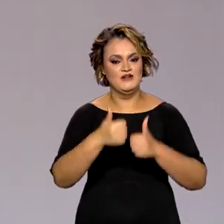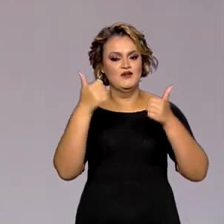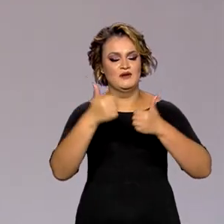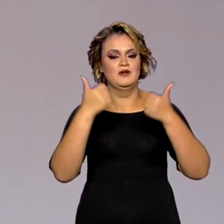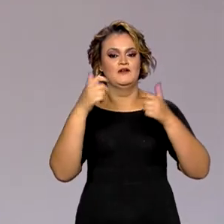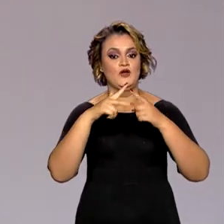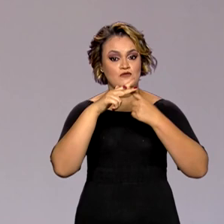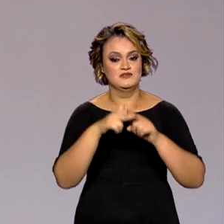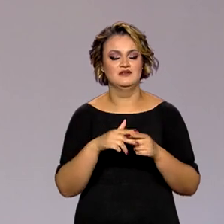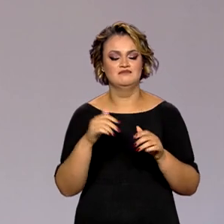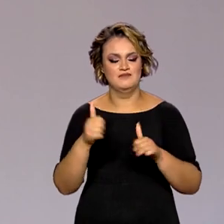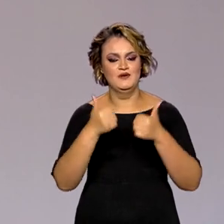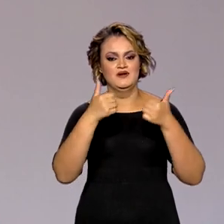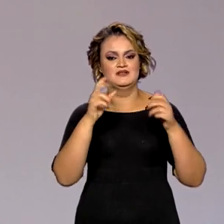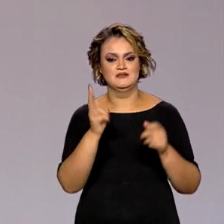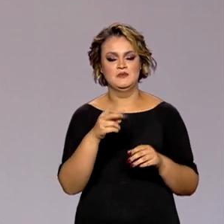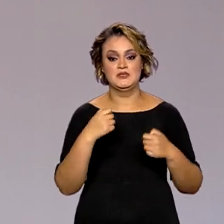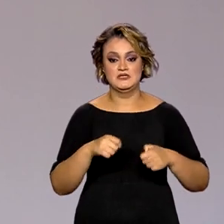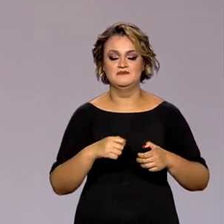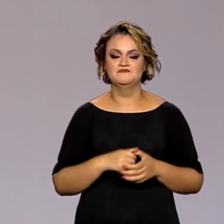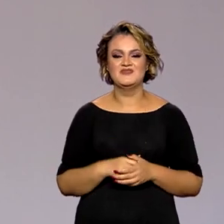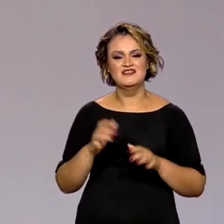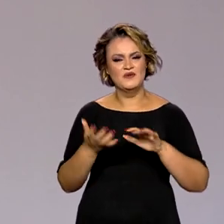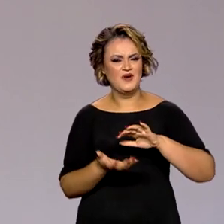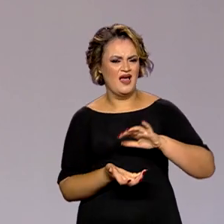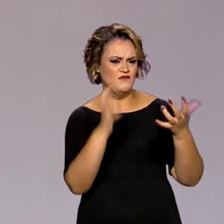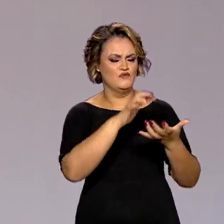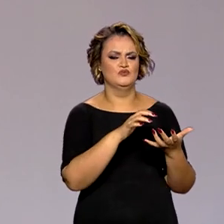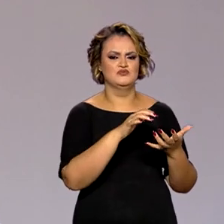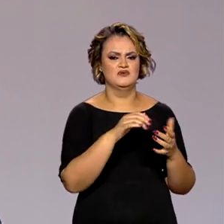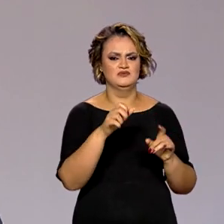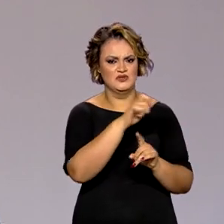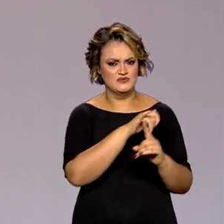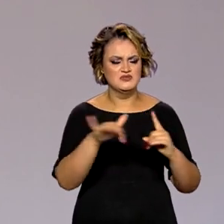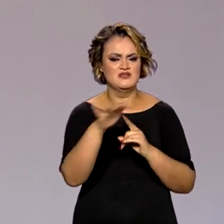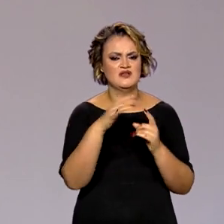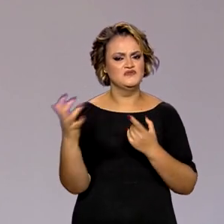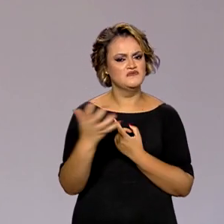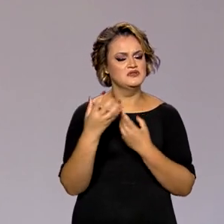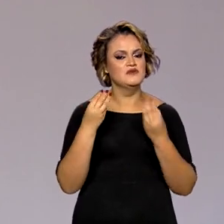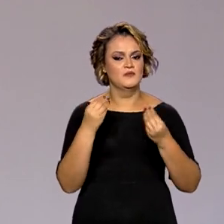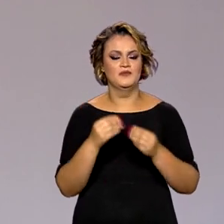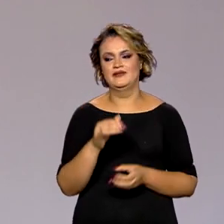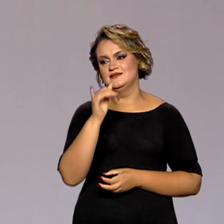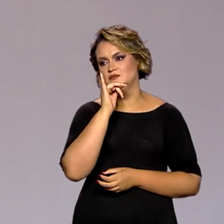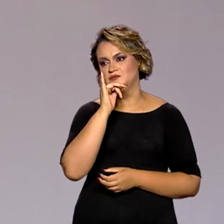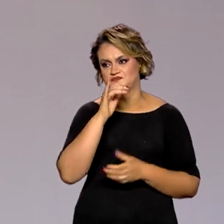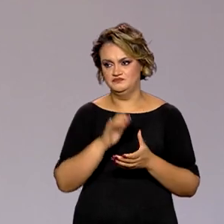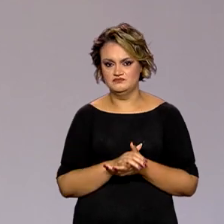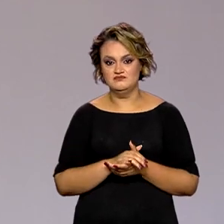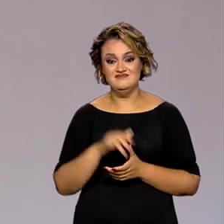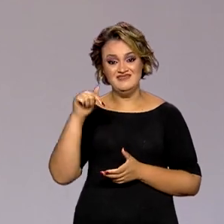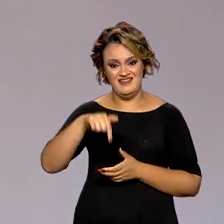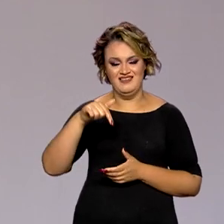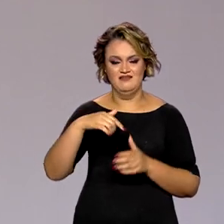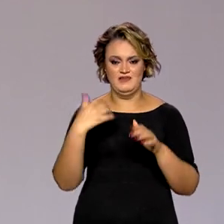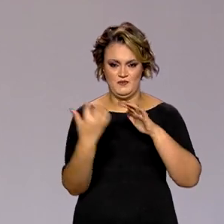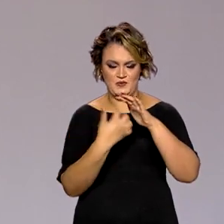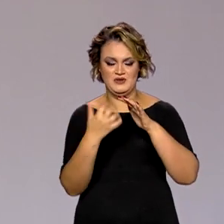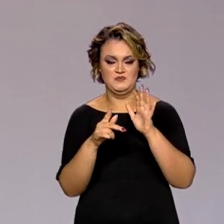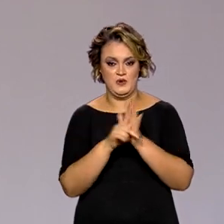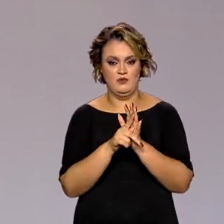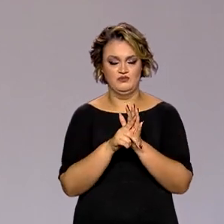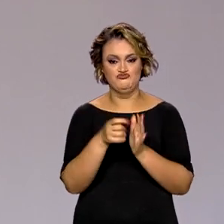como que a senhora vê a evolução dessa questão na sociedade brasileira? Eu vou dar um exemplo. Aqui é uma empresa de jornalismo